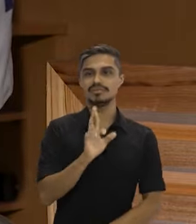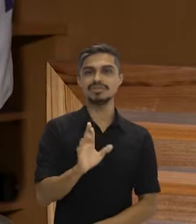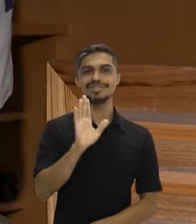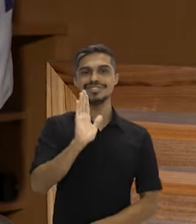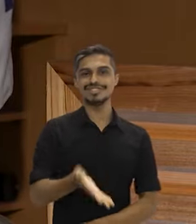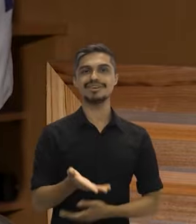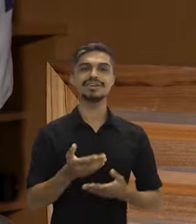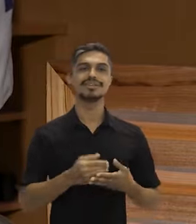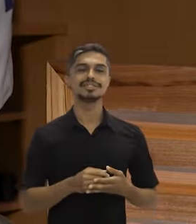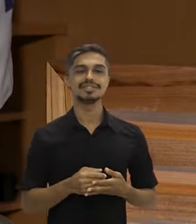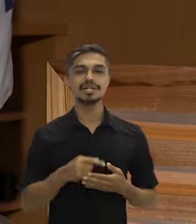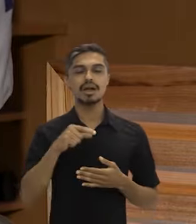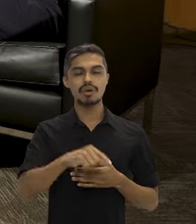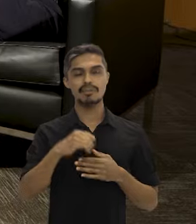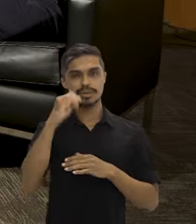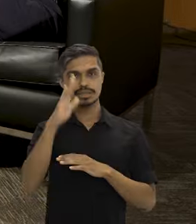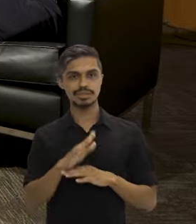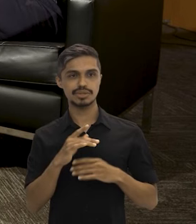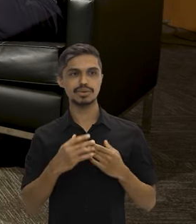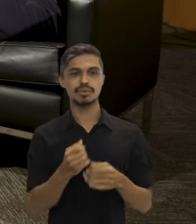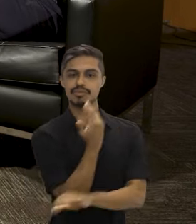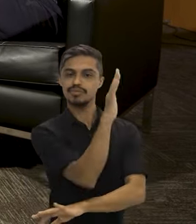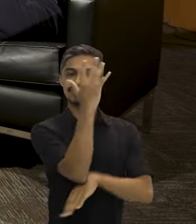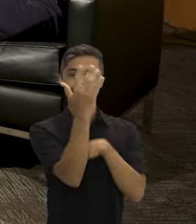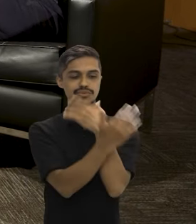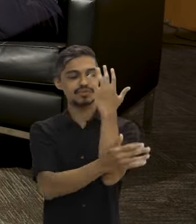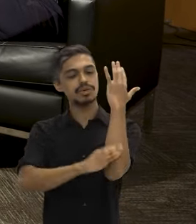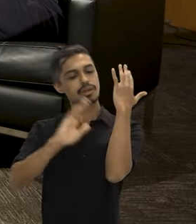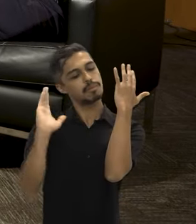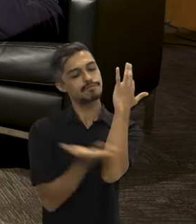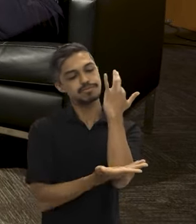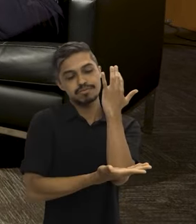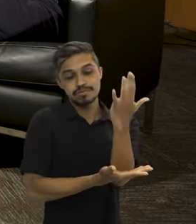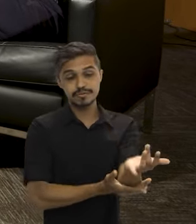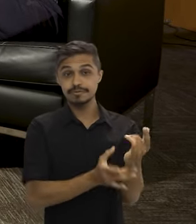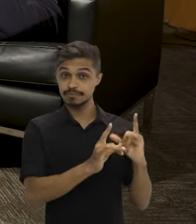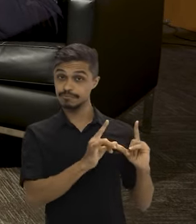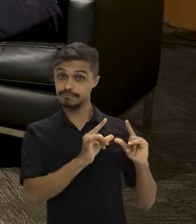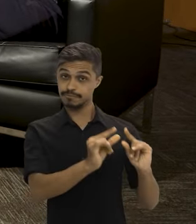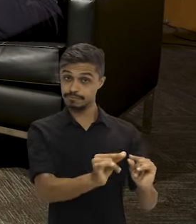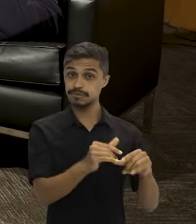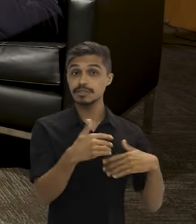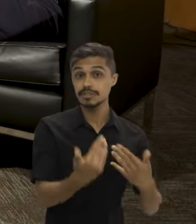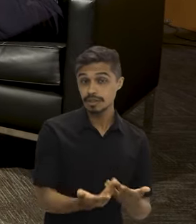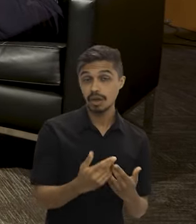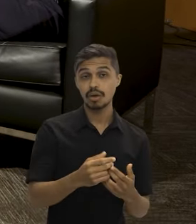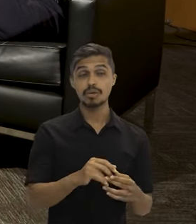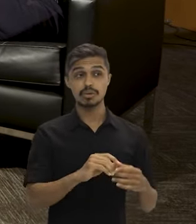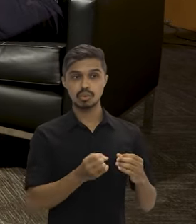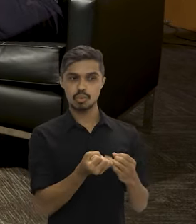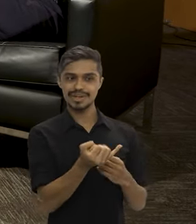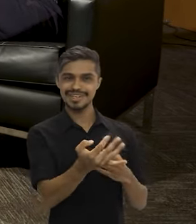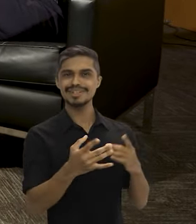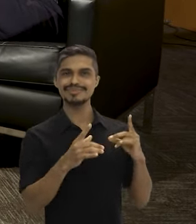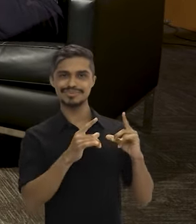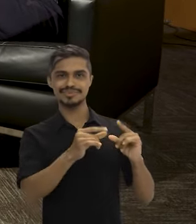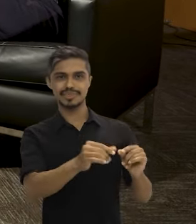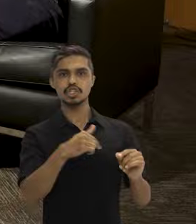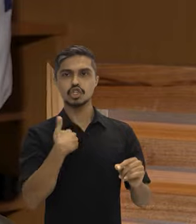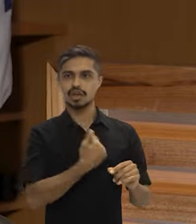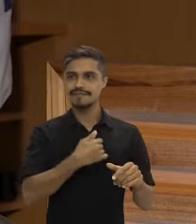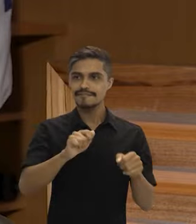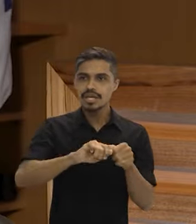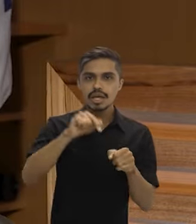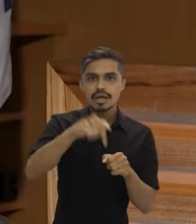Então, Brasil, à medida que ele reduz o desmatamento, enfrenta o desmatamento e reduz o desmatamento, como nós